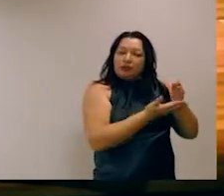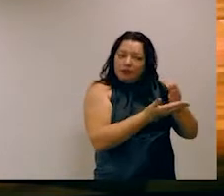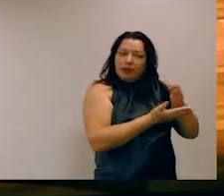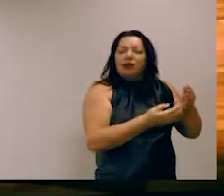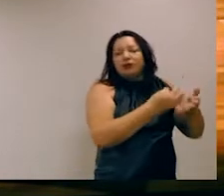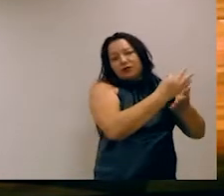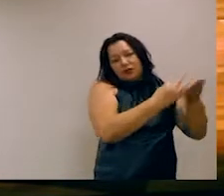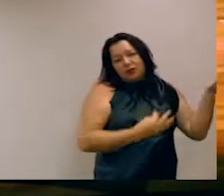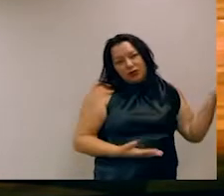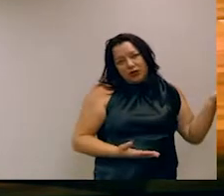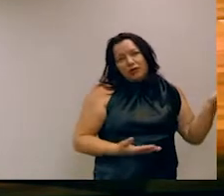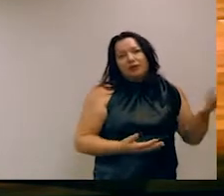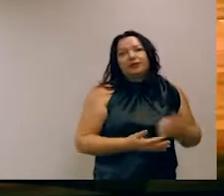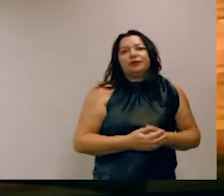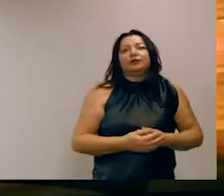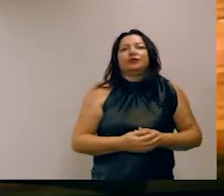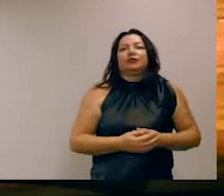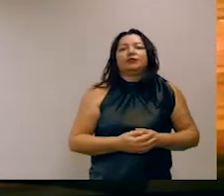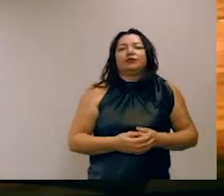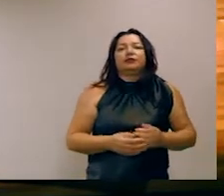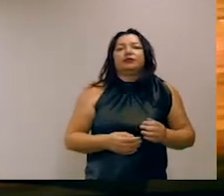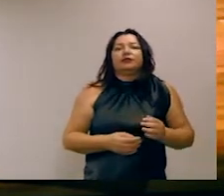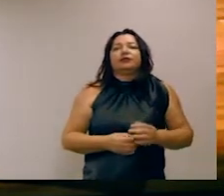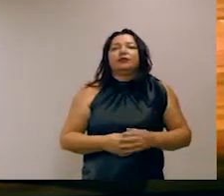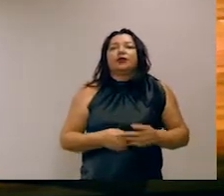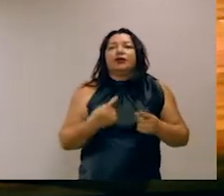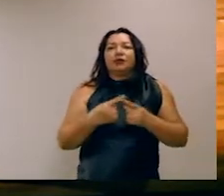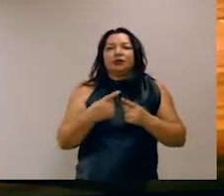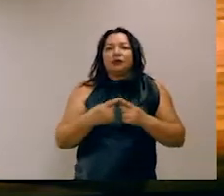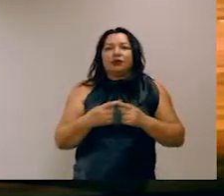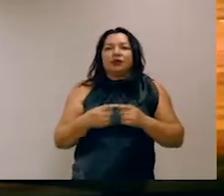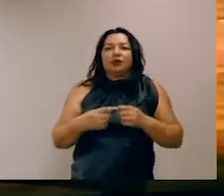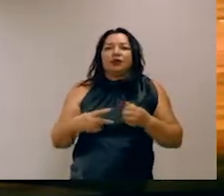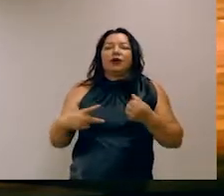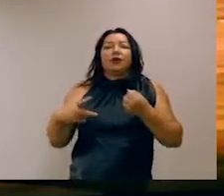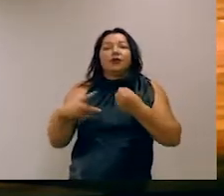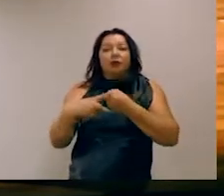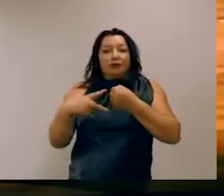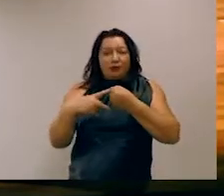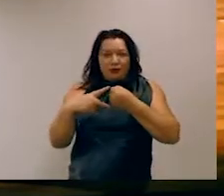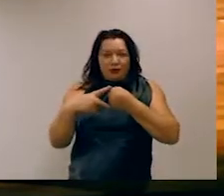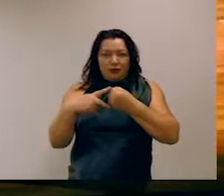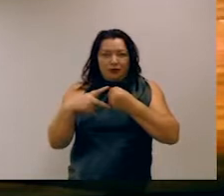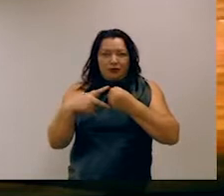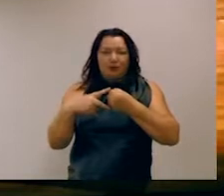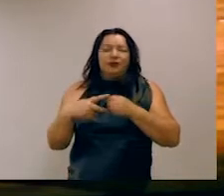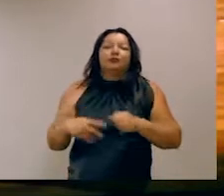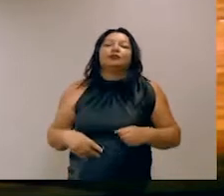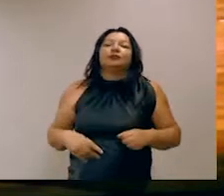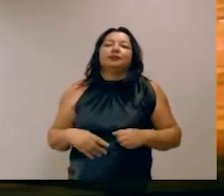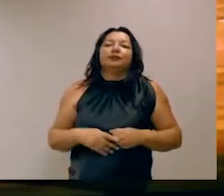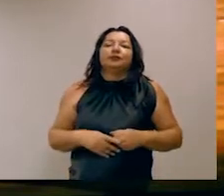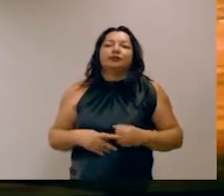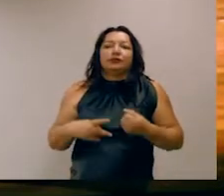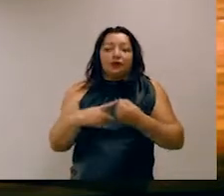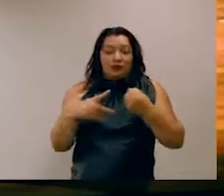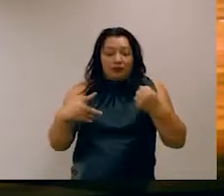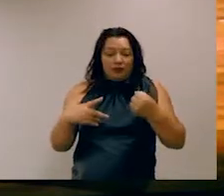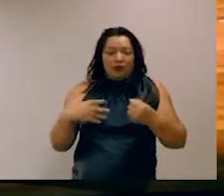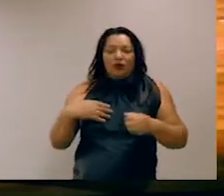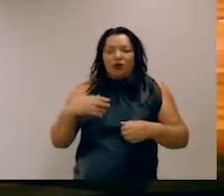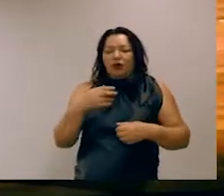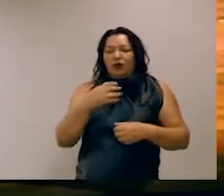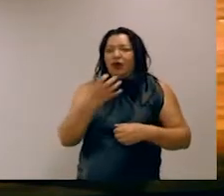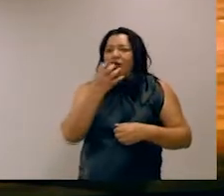finalmente, uma questão de desambiguação de pronomes, que parece simples. Por exemplo, eu faço uma primeira frase e digo, sei lá, o cachorro estava andando. E